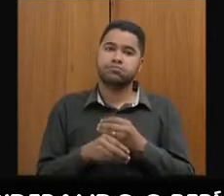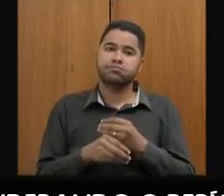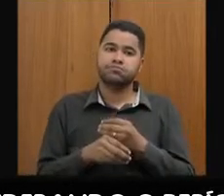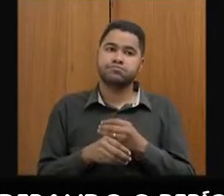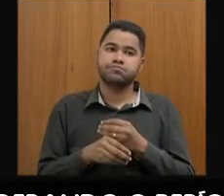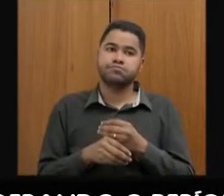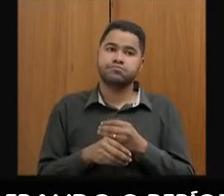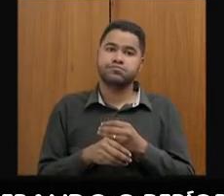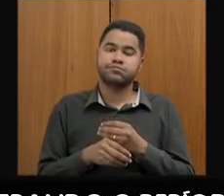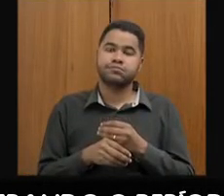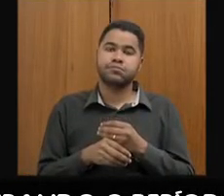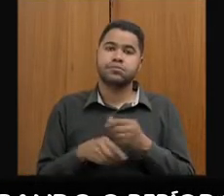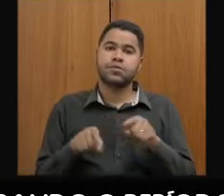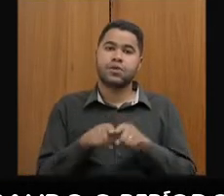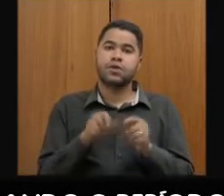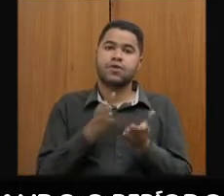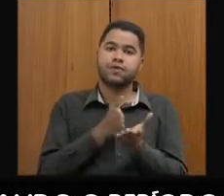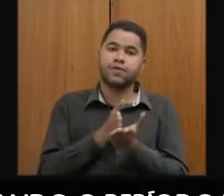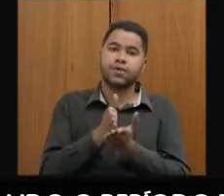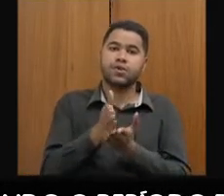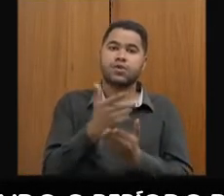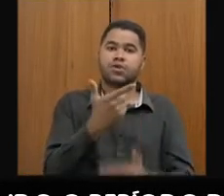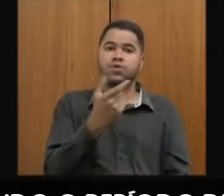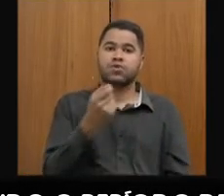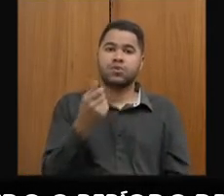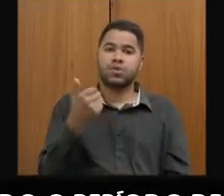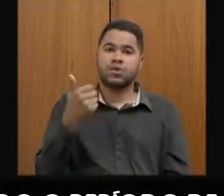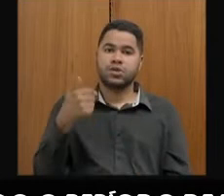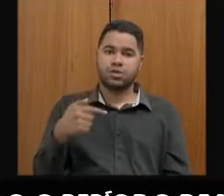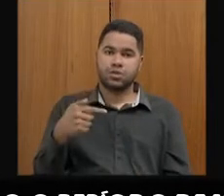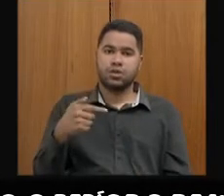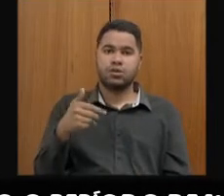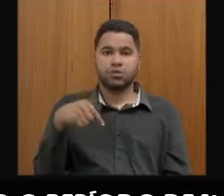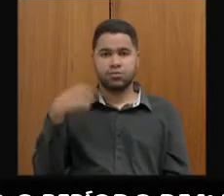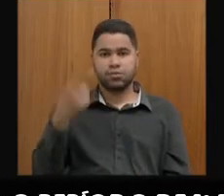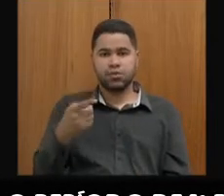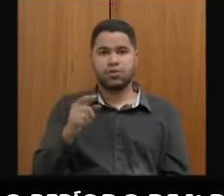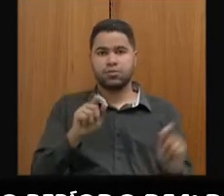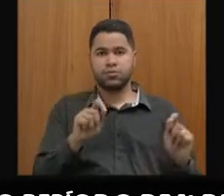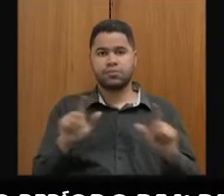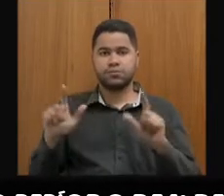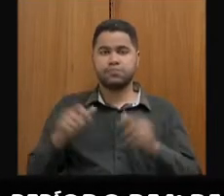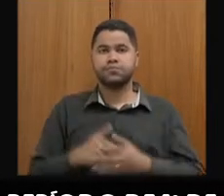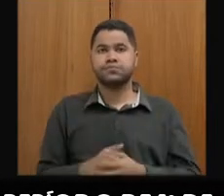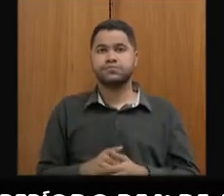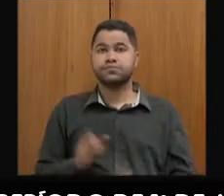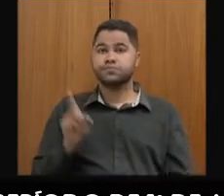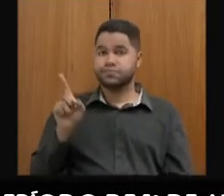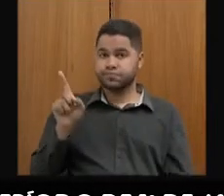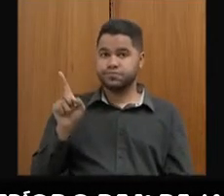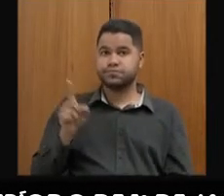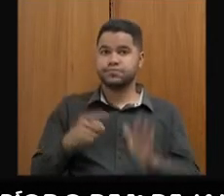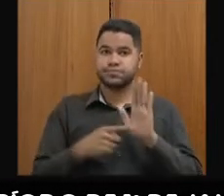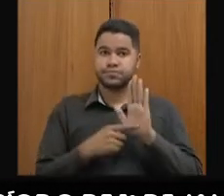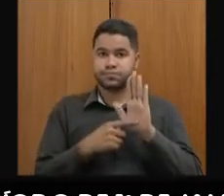fixada desde 2017. Próximo, por favor. Aqui mostrando,